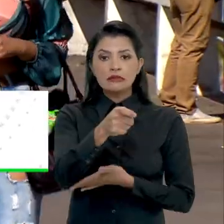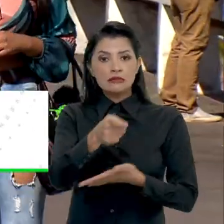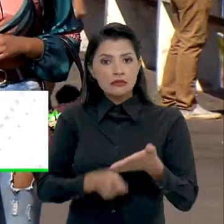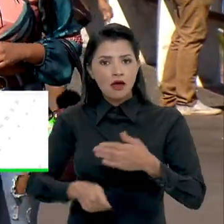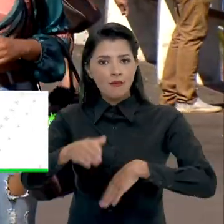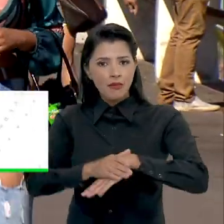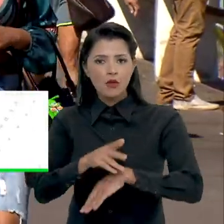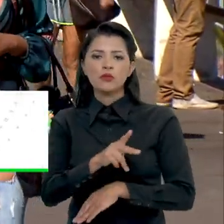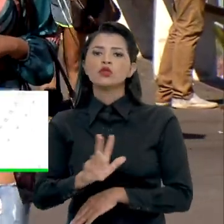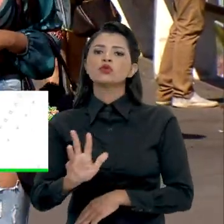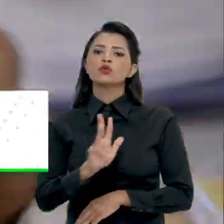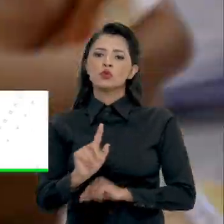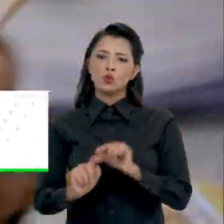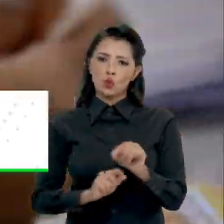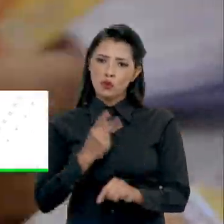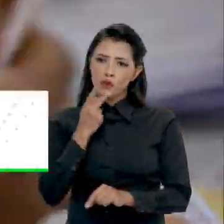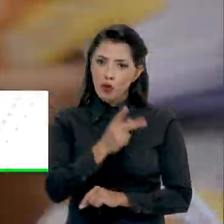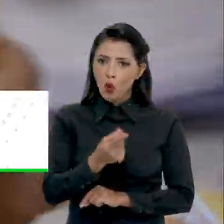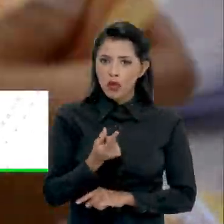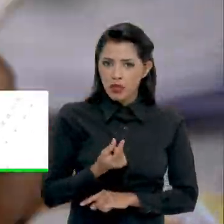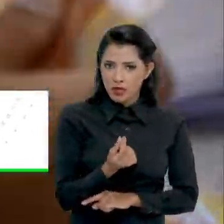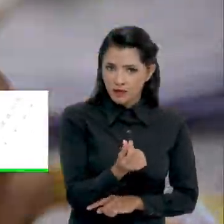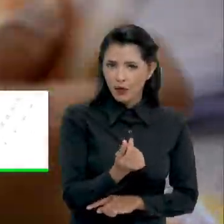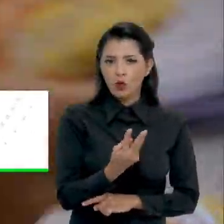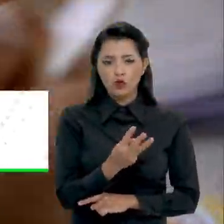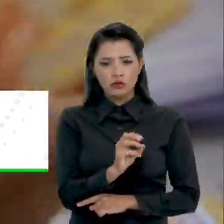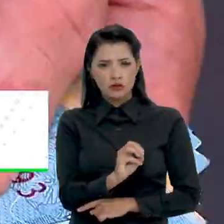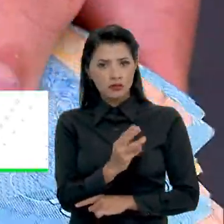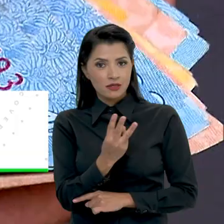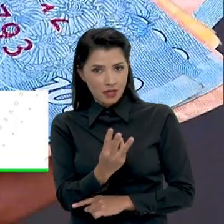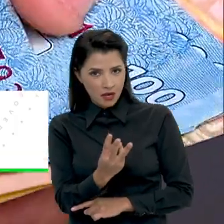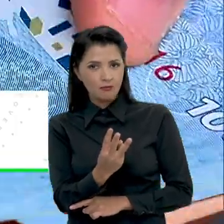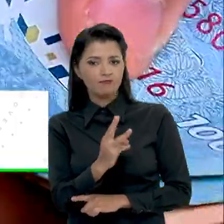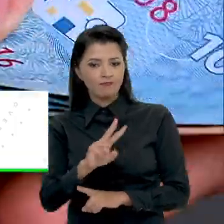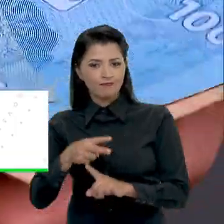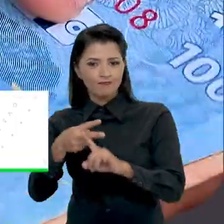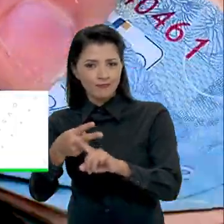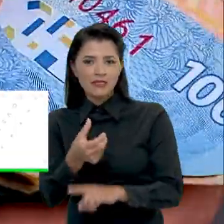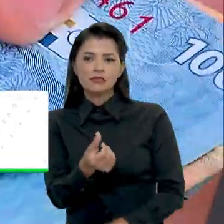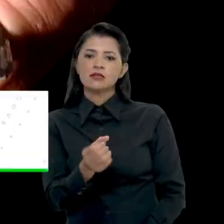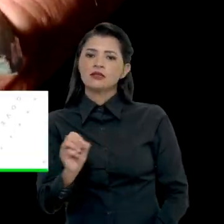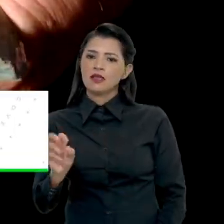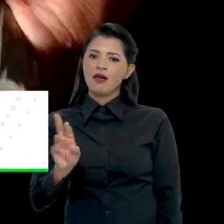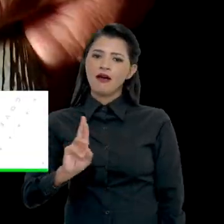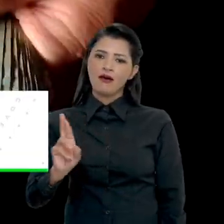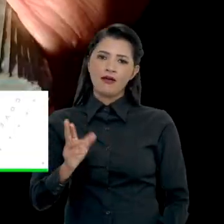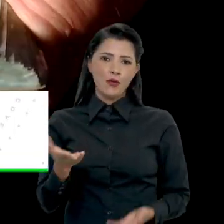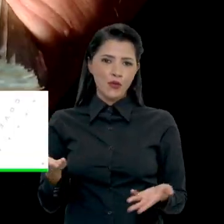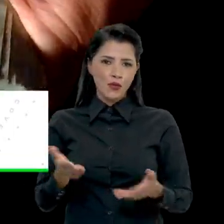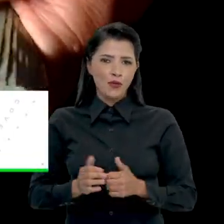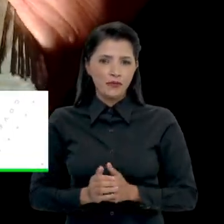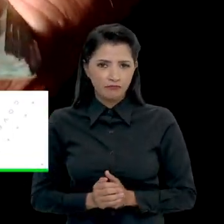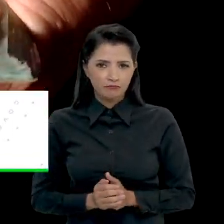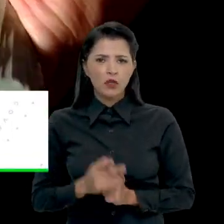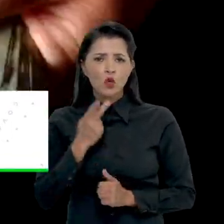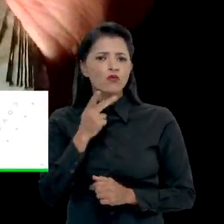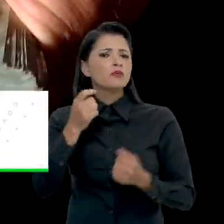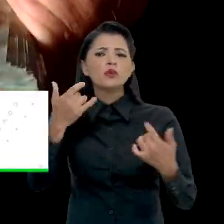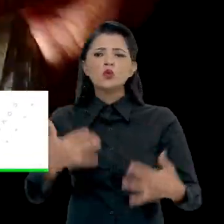medida provisória assinada pelo presidente Lula determinou que o valor passe de R$ 303 para R 600.